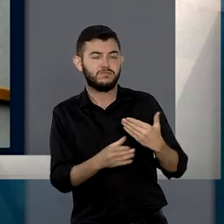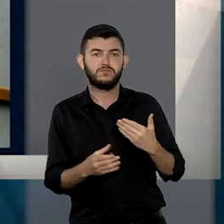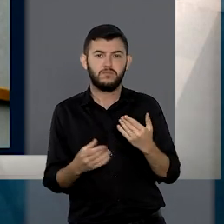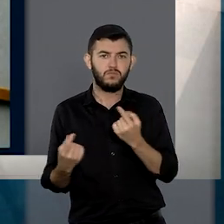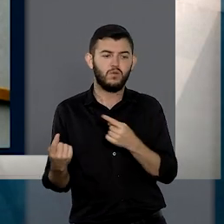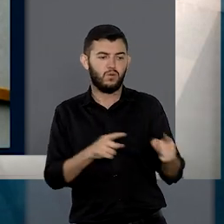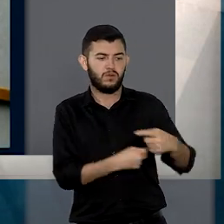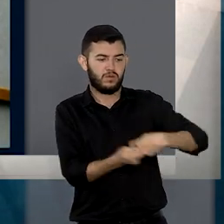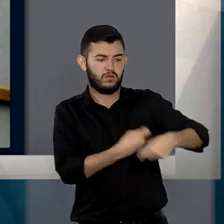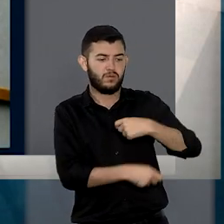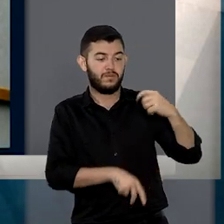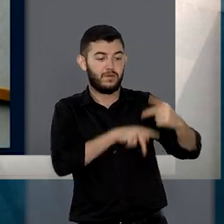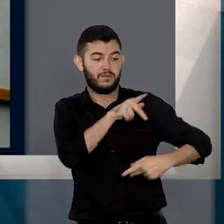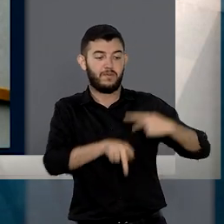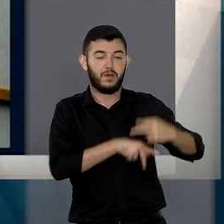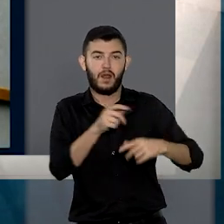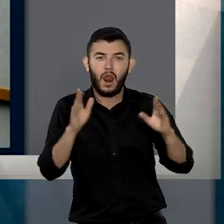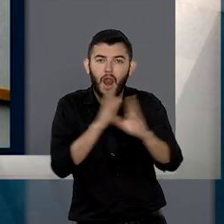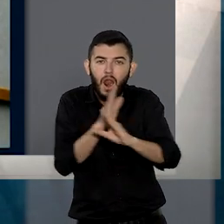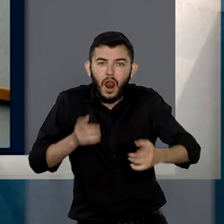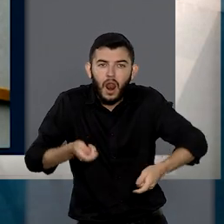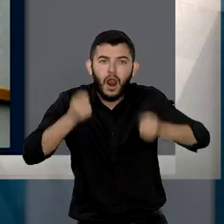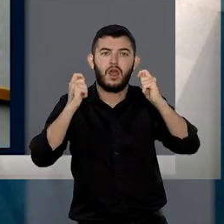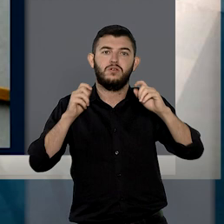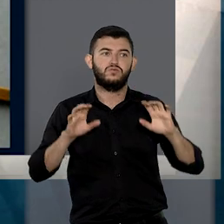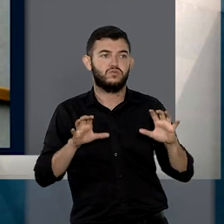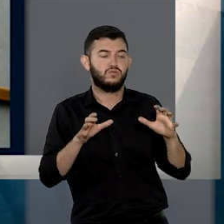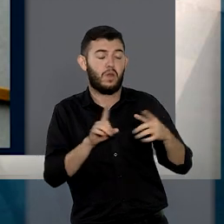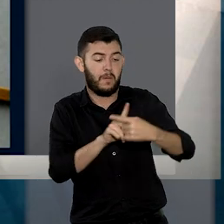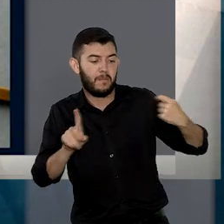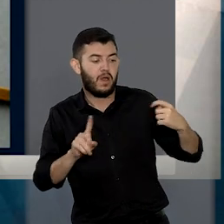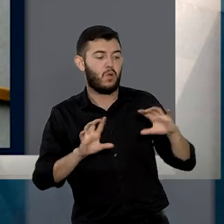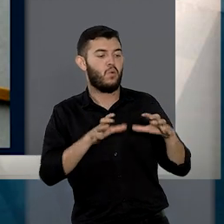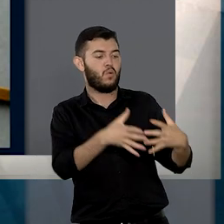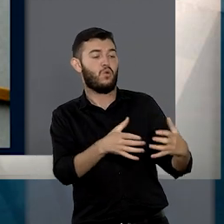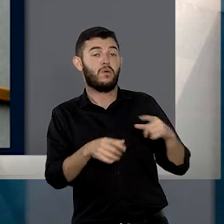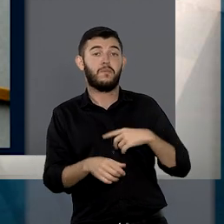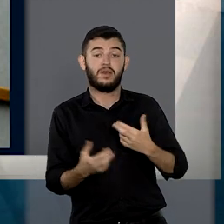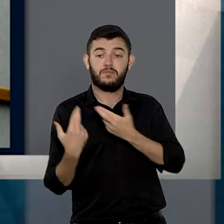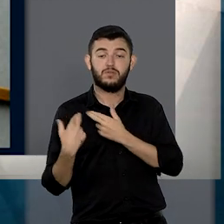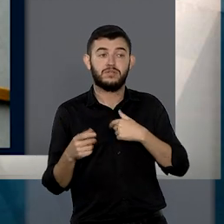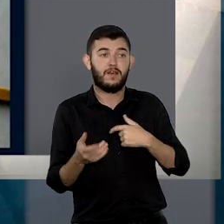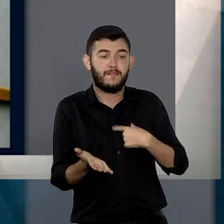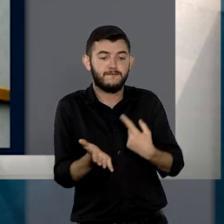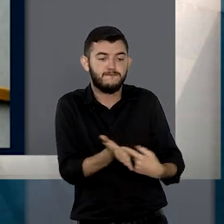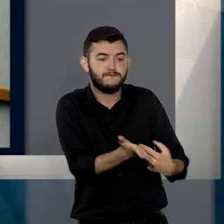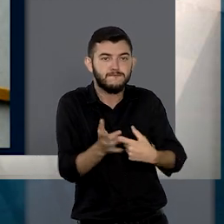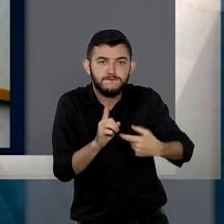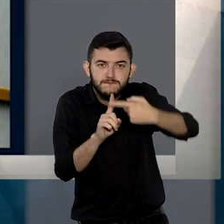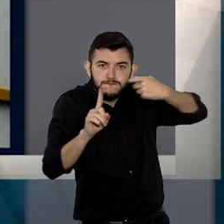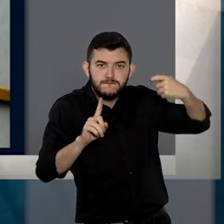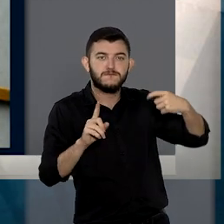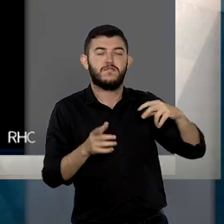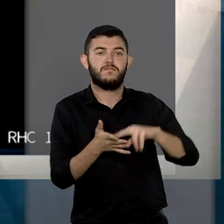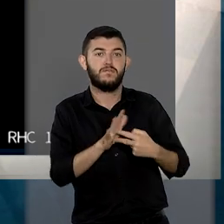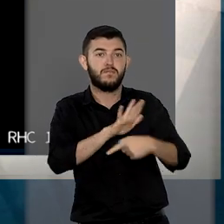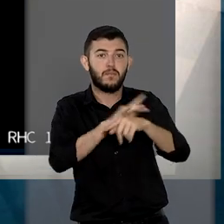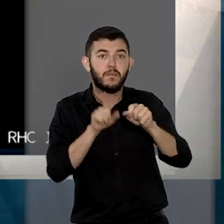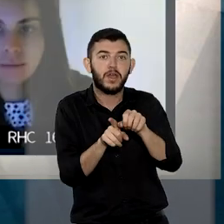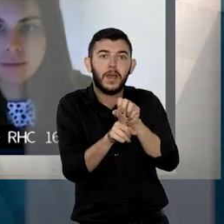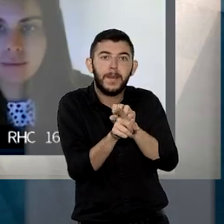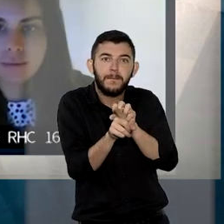crime contra a economia popular e por estelionato contra um grupo acusado de operar esquema de pirâmide financeira